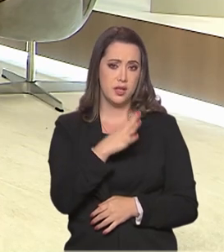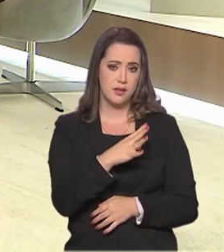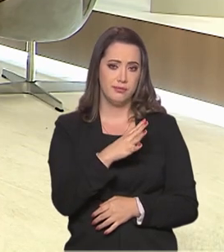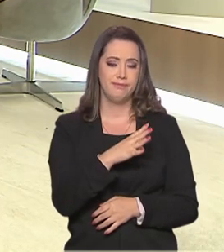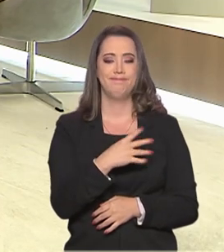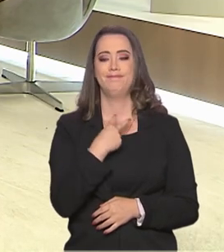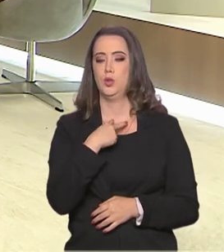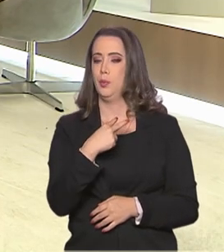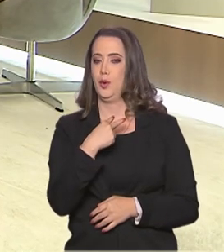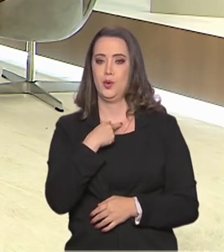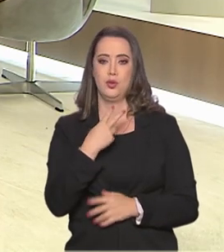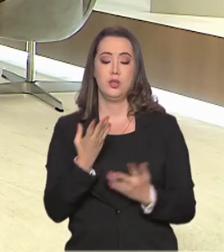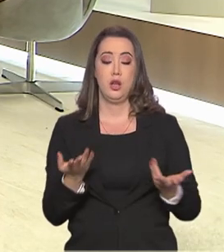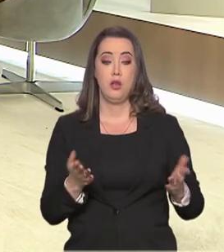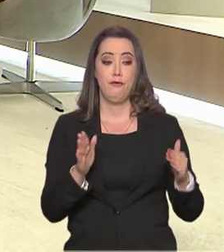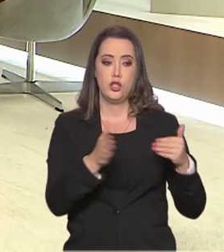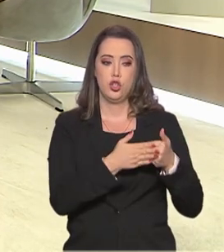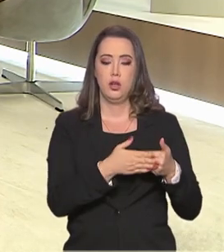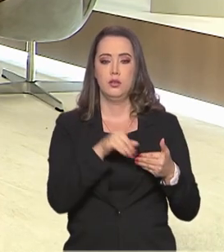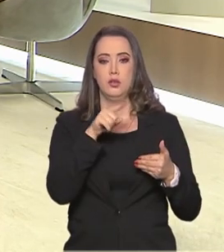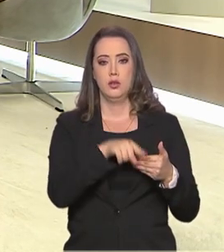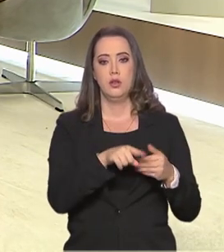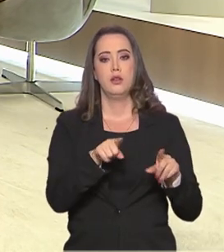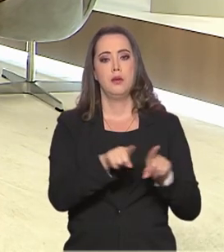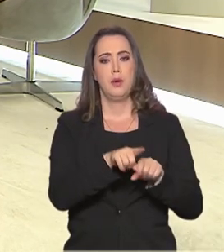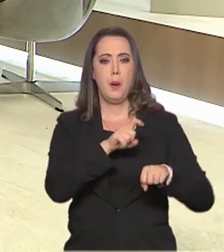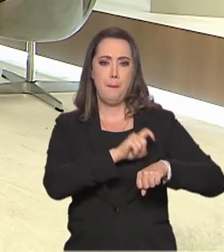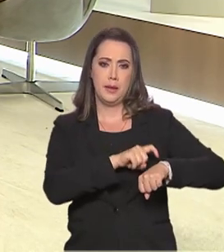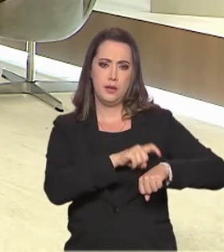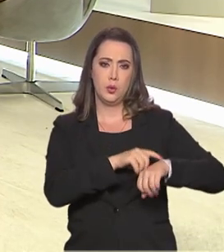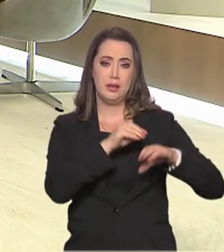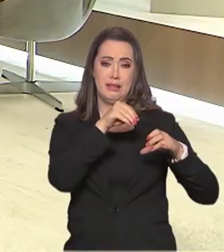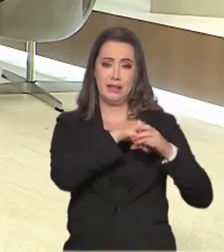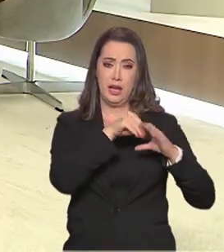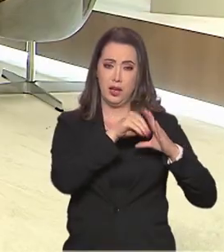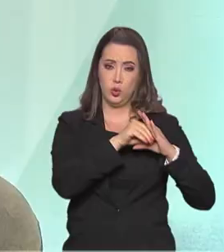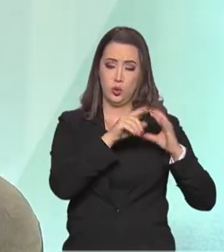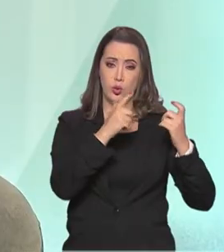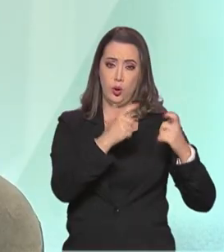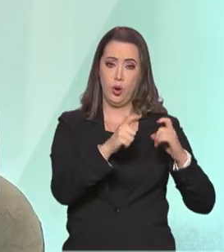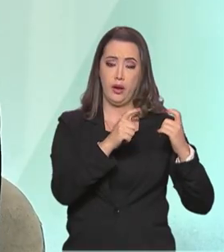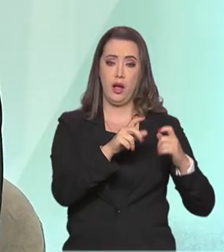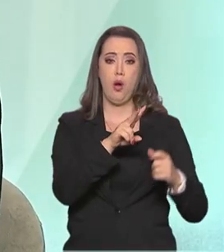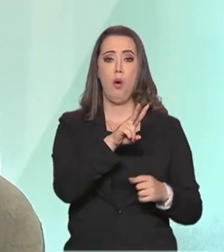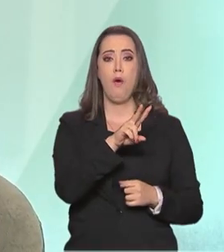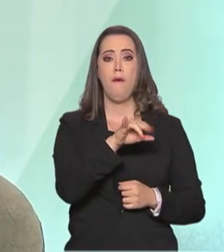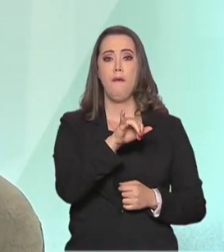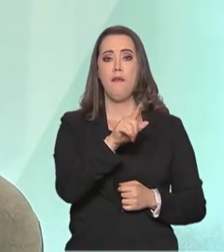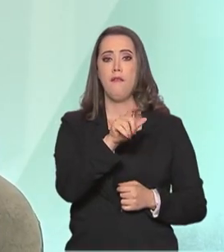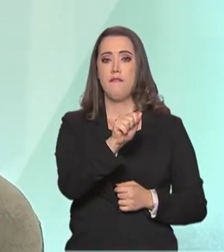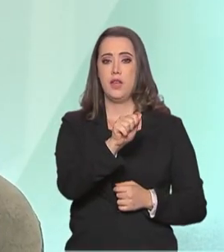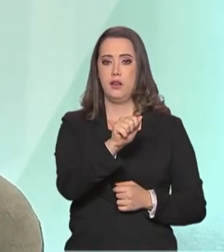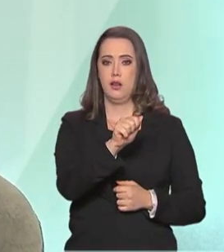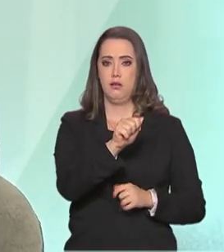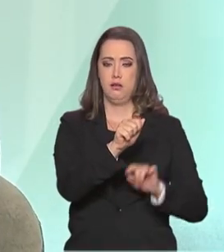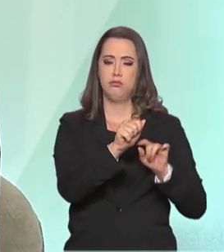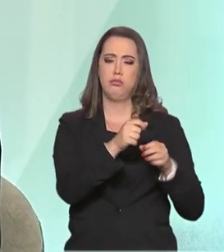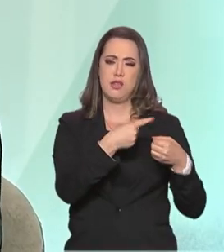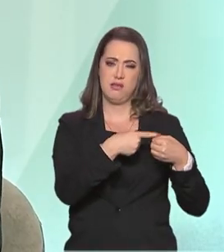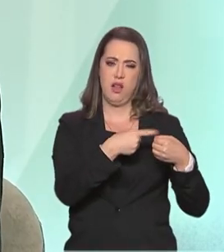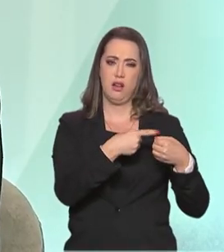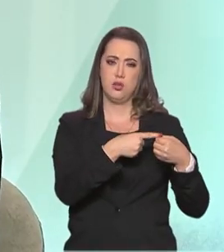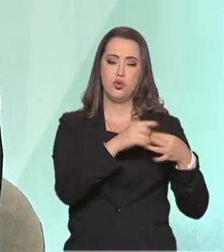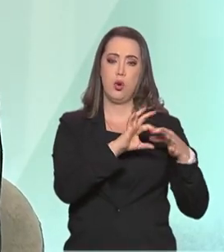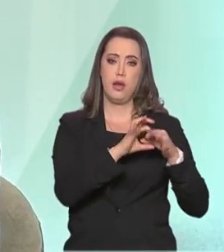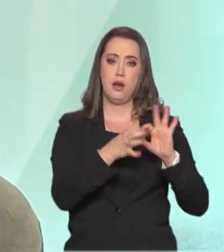vai existir. O período também de estadia dentro da Vila Olímpica vai ser reduzido, os atletas antes passavam, principalmente dos esportes coletivos,